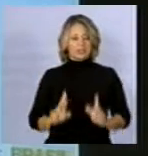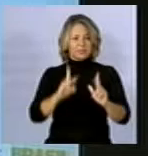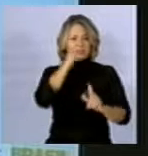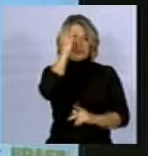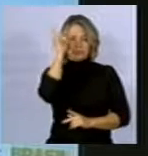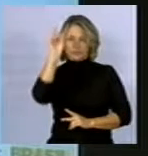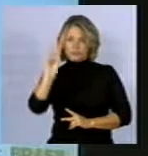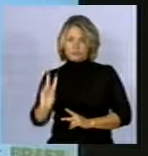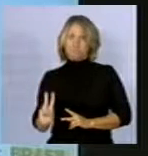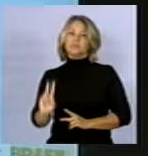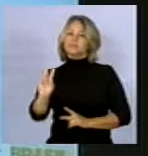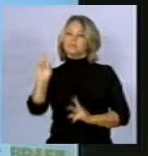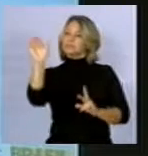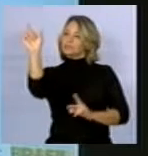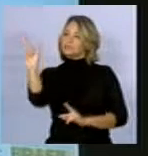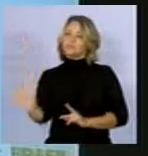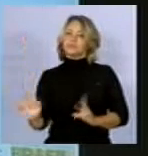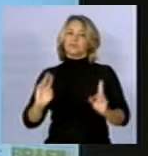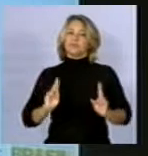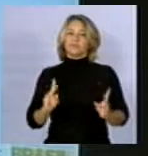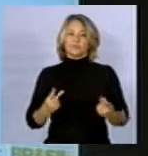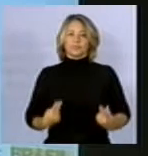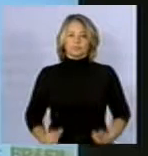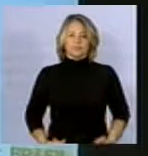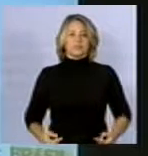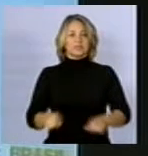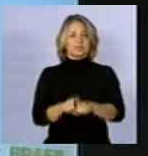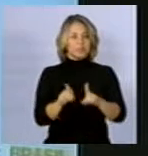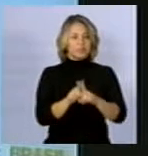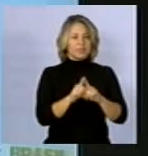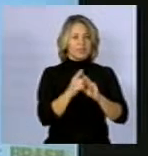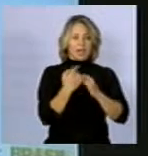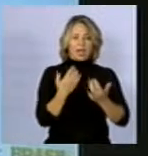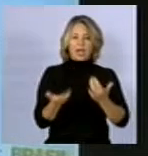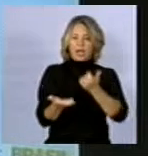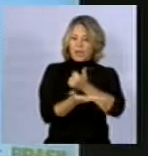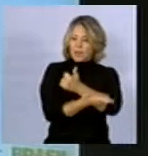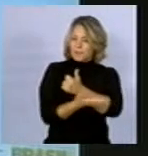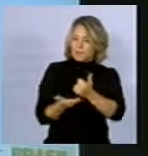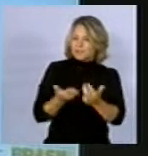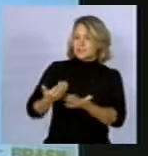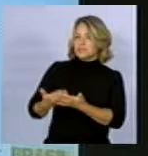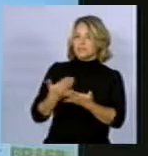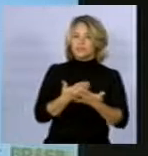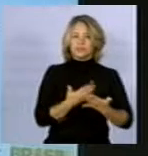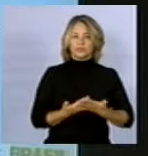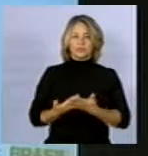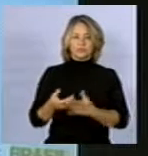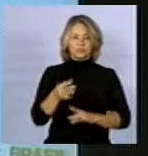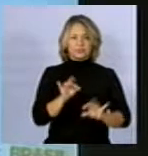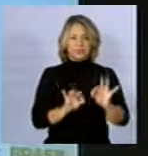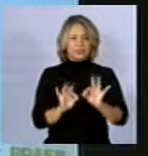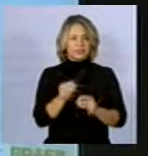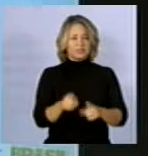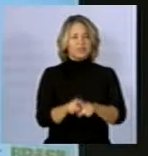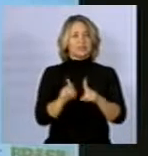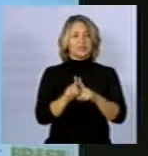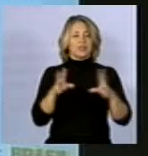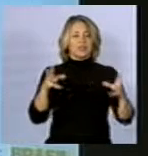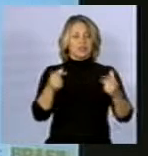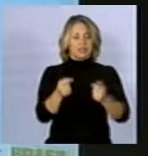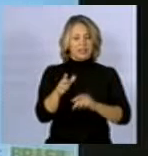E a base para esses achados, para essa classificação, são os estudos analíticos, que são estudos que avaliam a